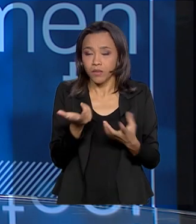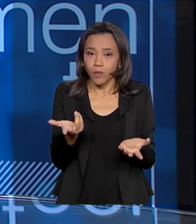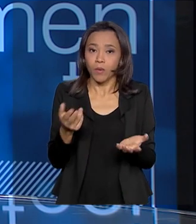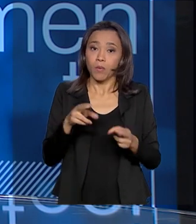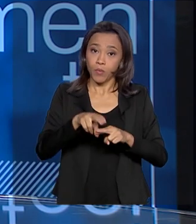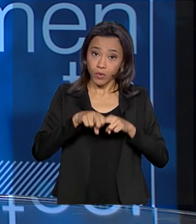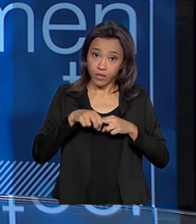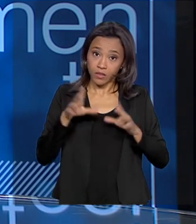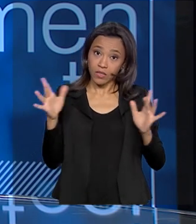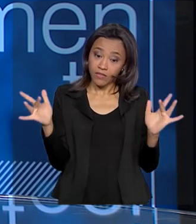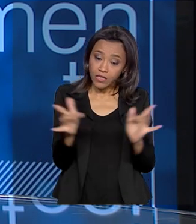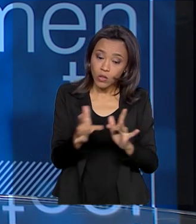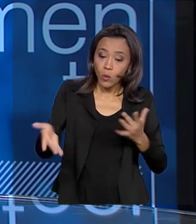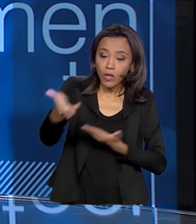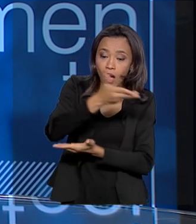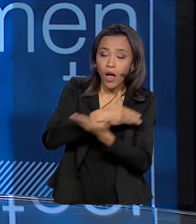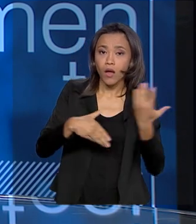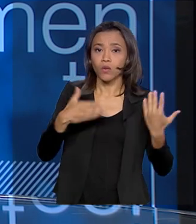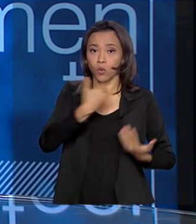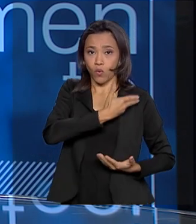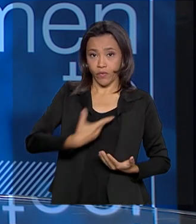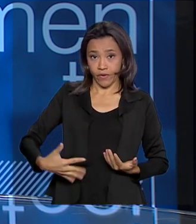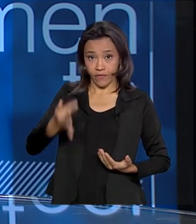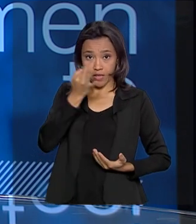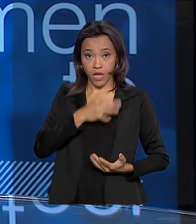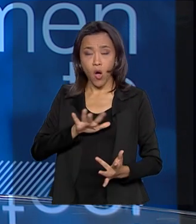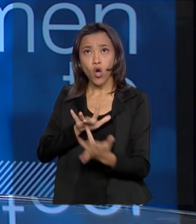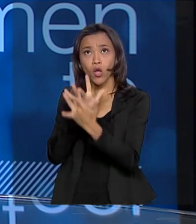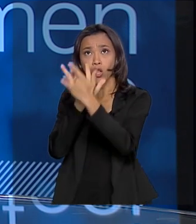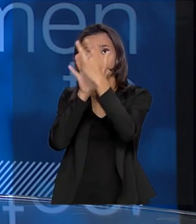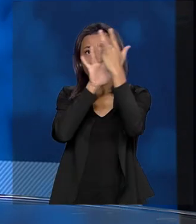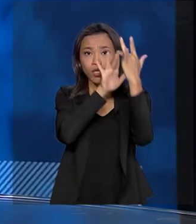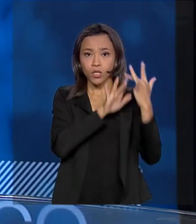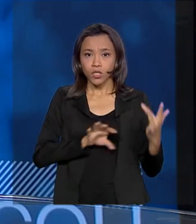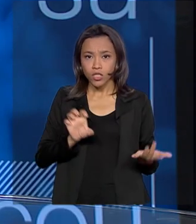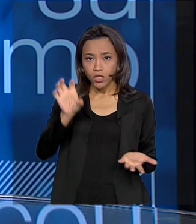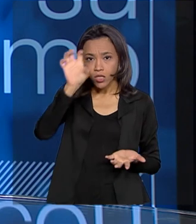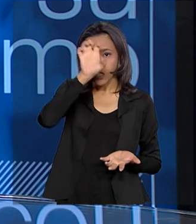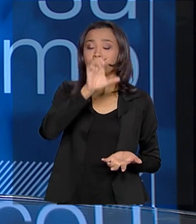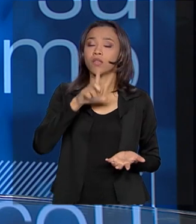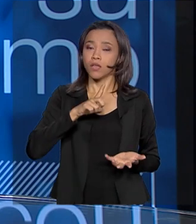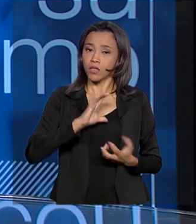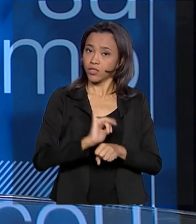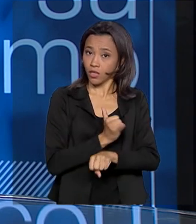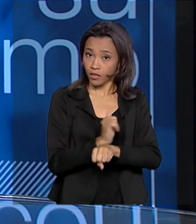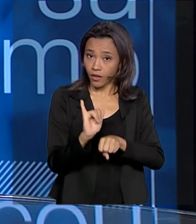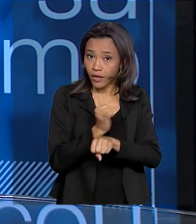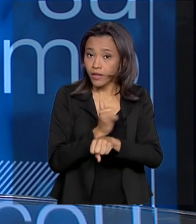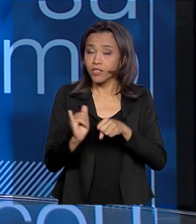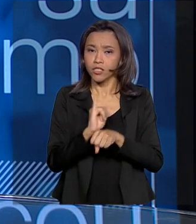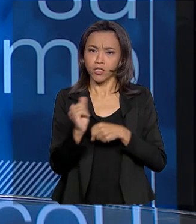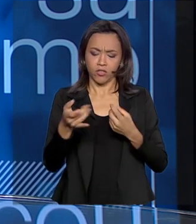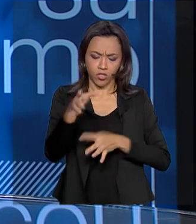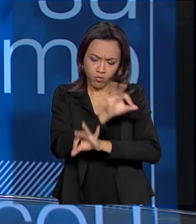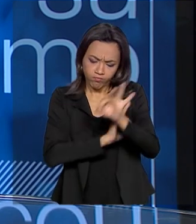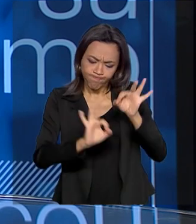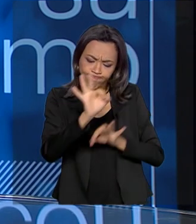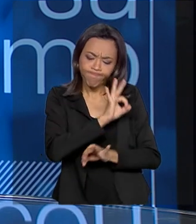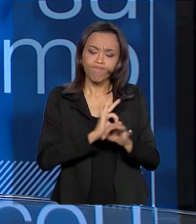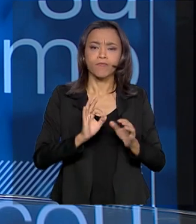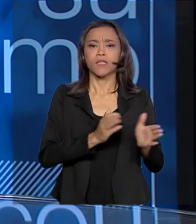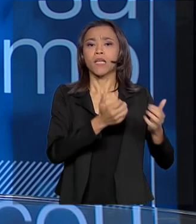fazer entre a União e os Estados, nós temos que ter aí instrumentos de planejamento muito precisos, cooperação para